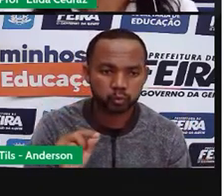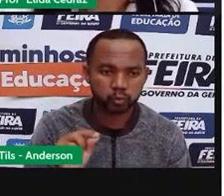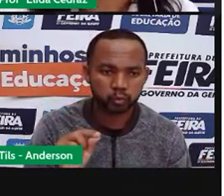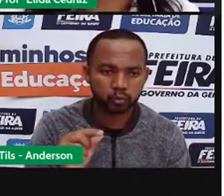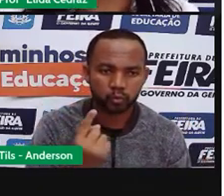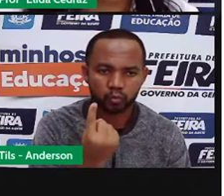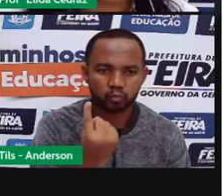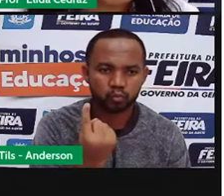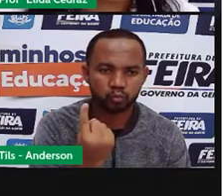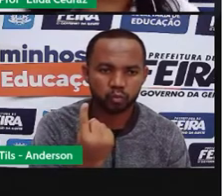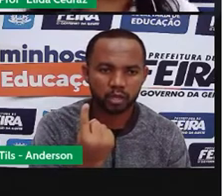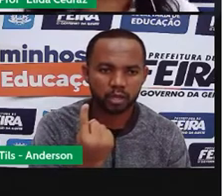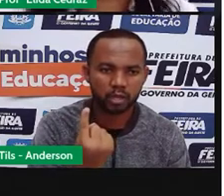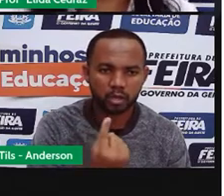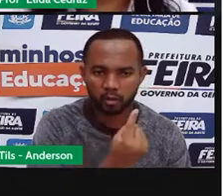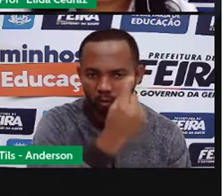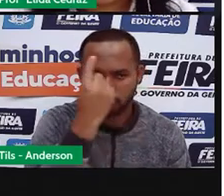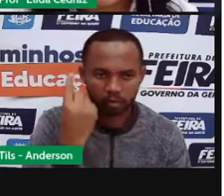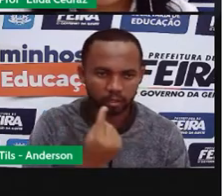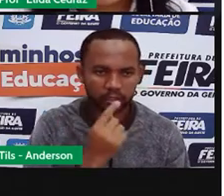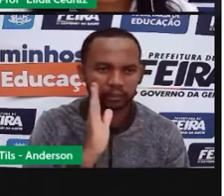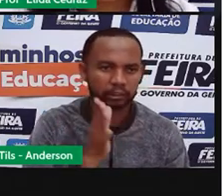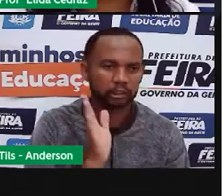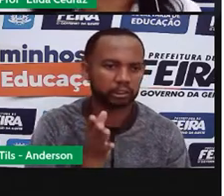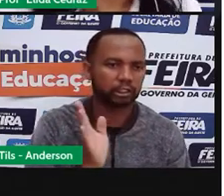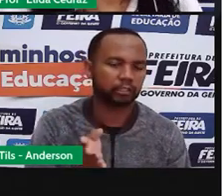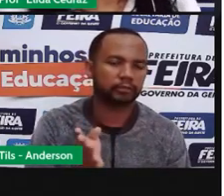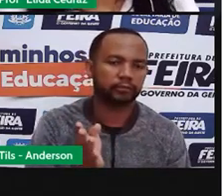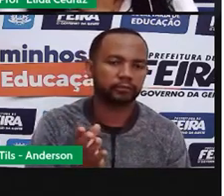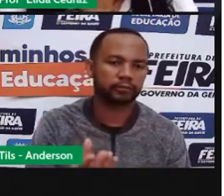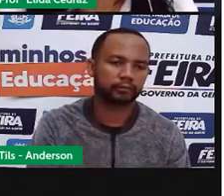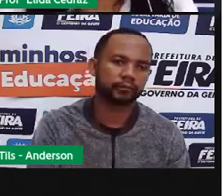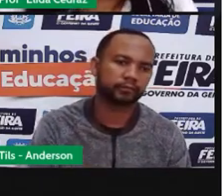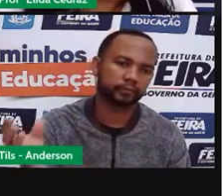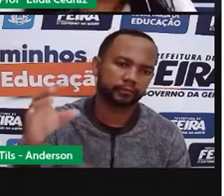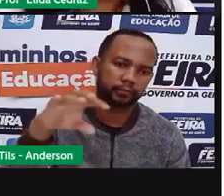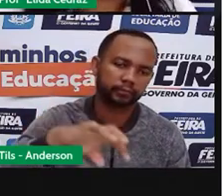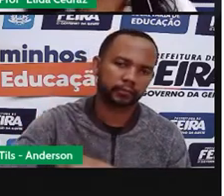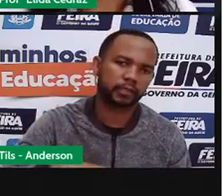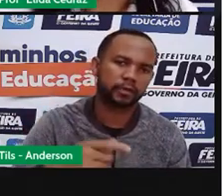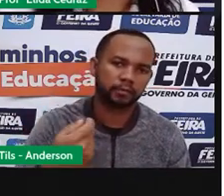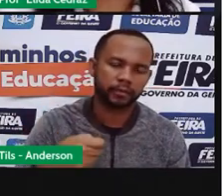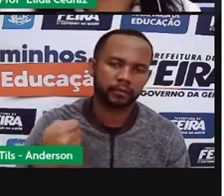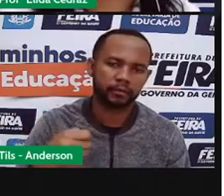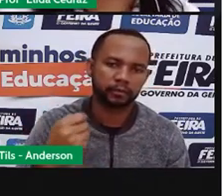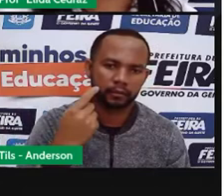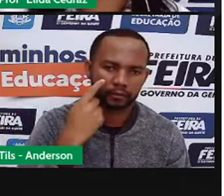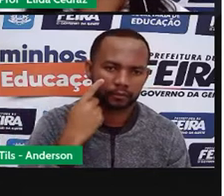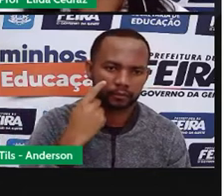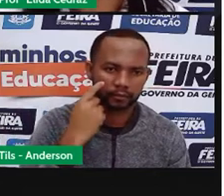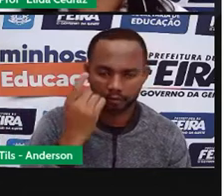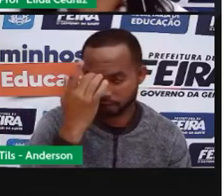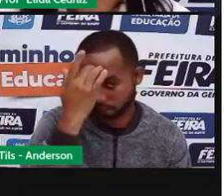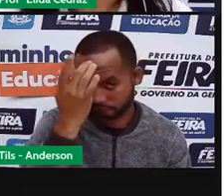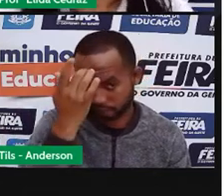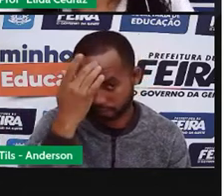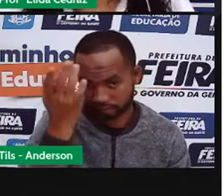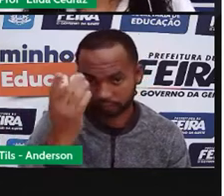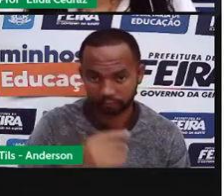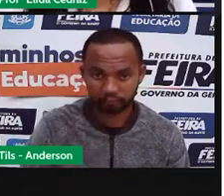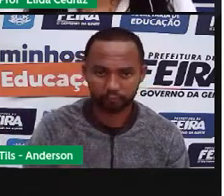areia caísse, havia passado uma hora. A ampulheta era mais fácil de ser